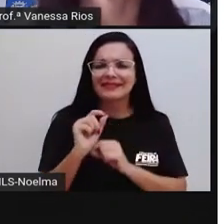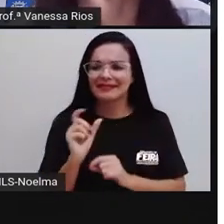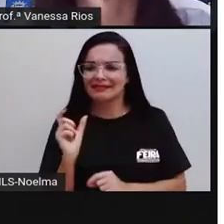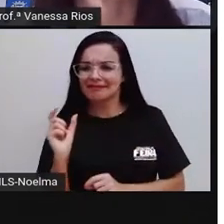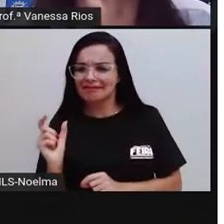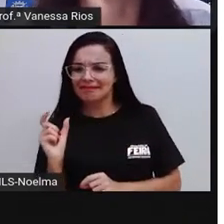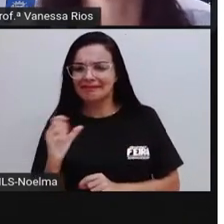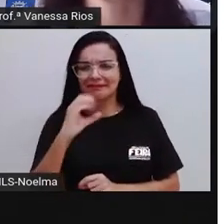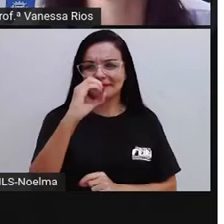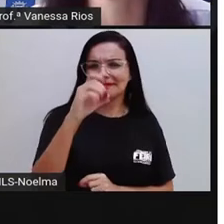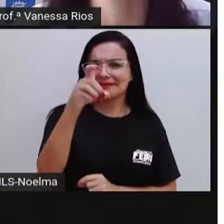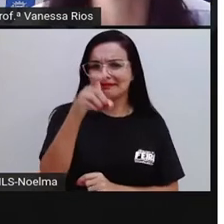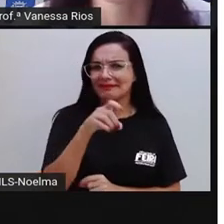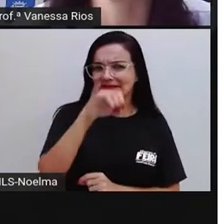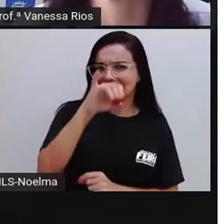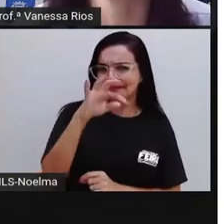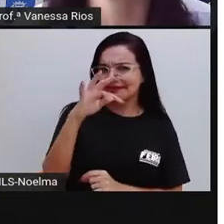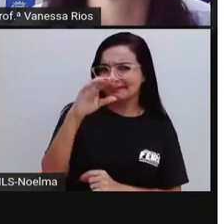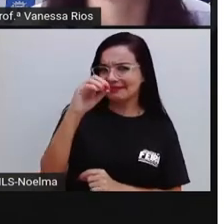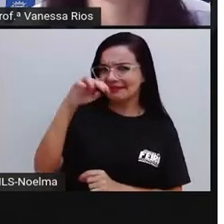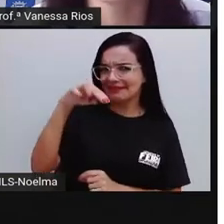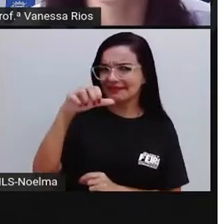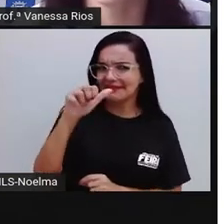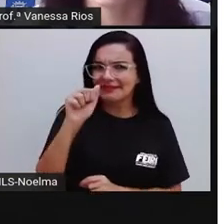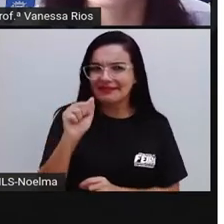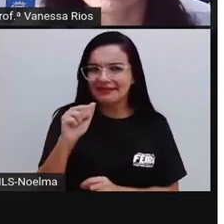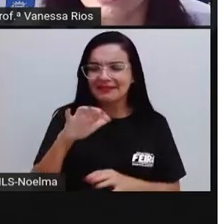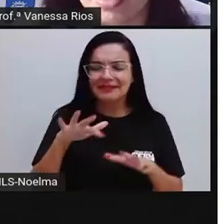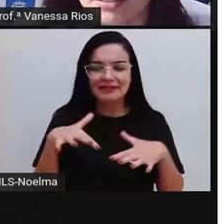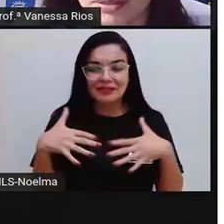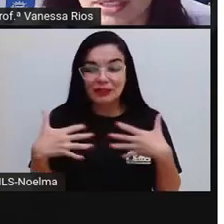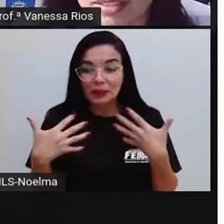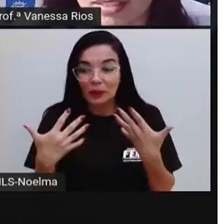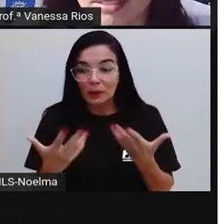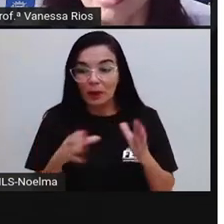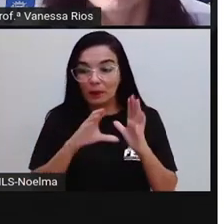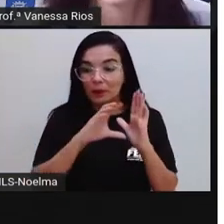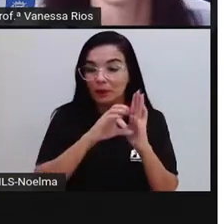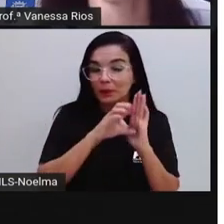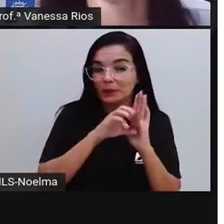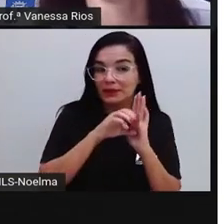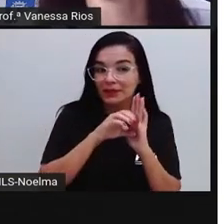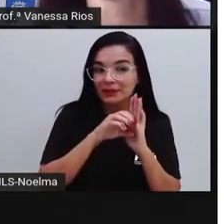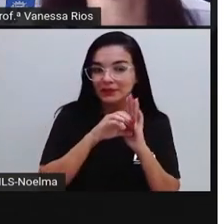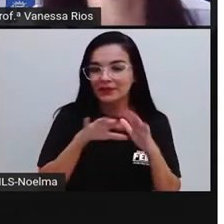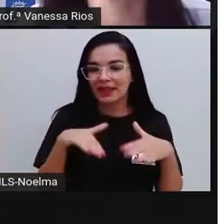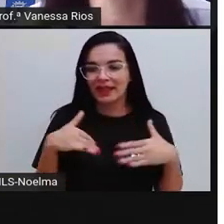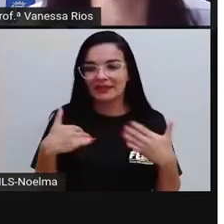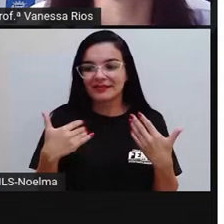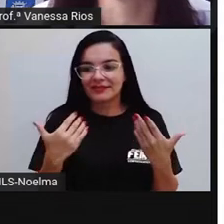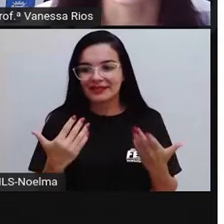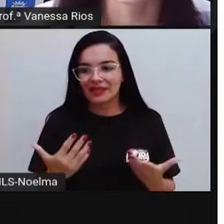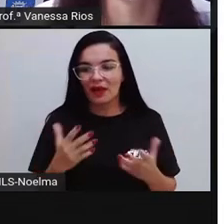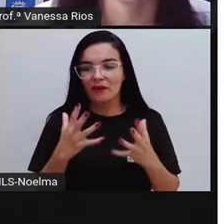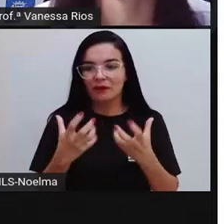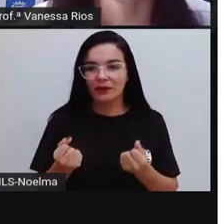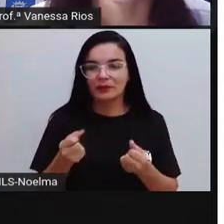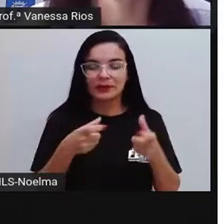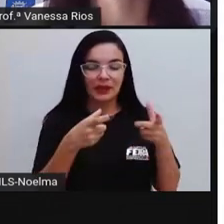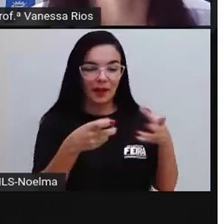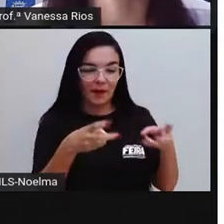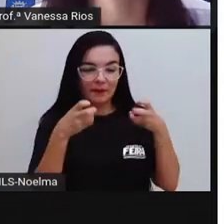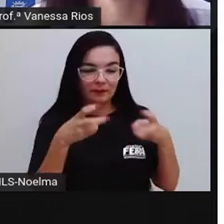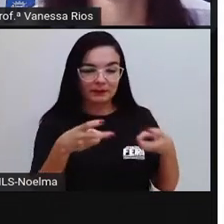qual a definição, qual o conceito para oxítonas. Pois é, nós vamos observar que